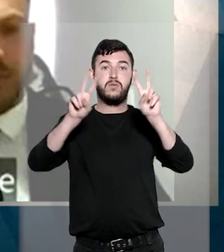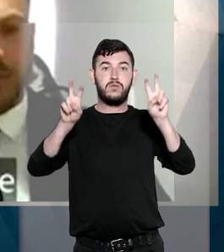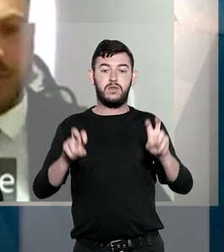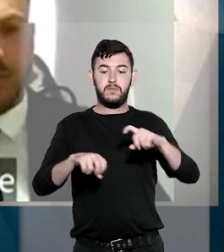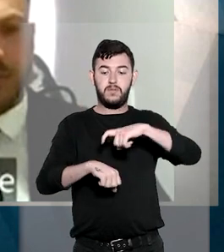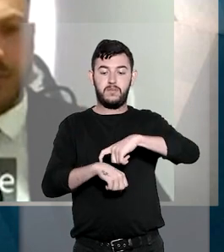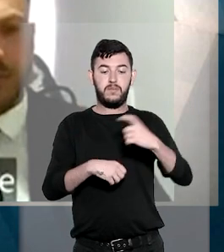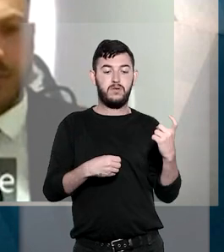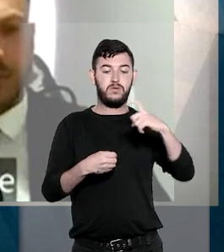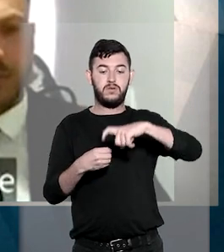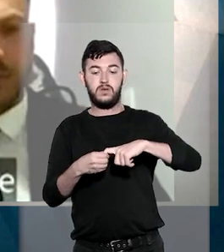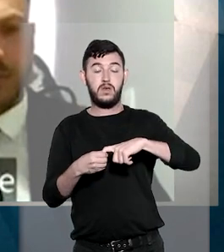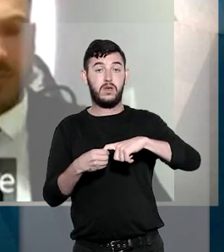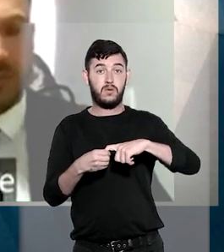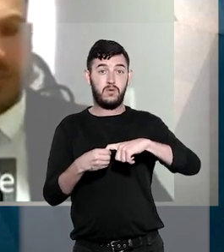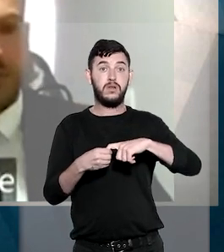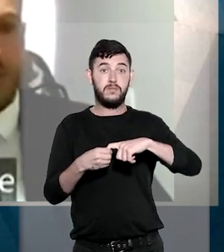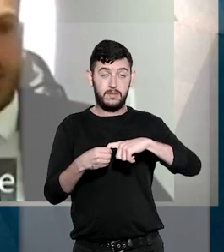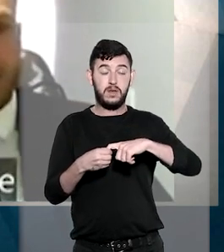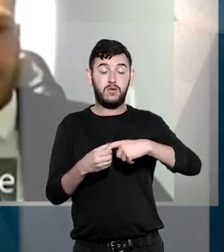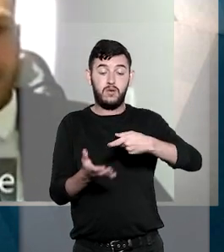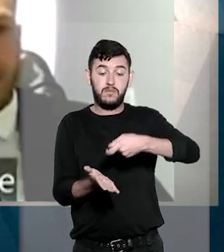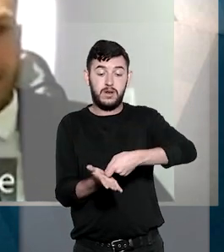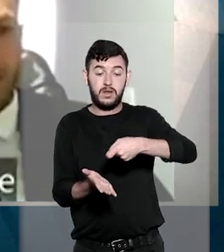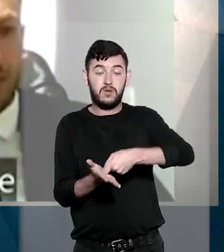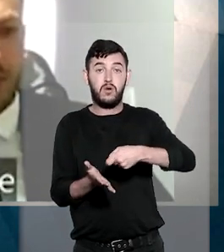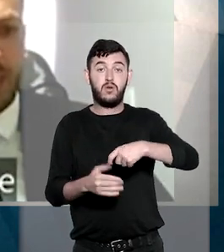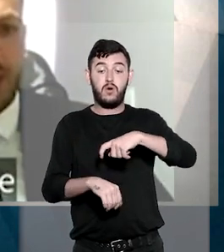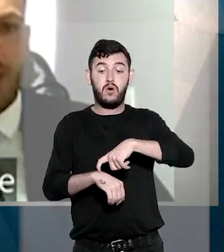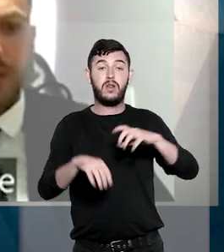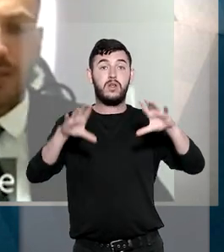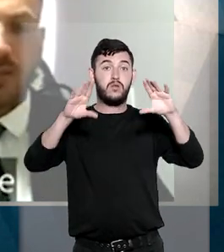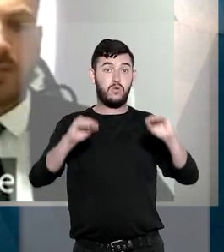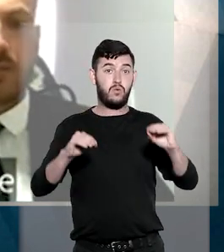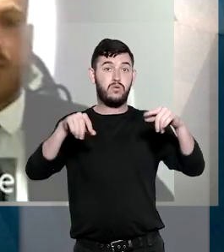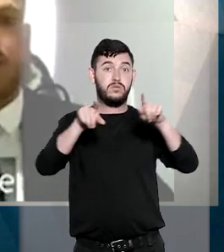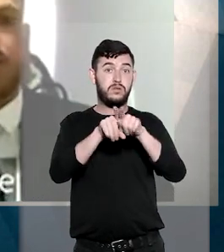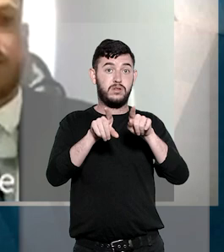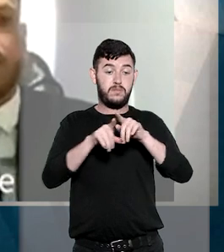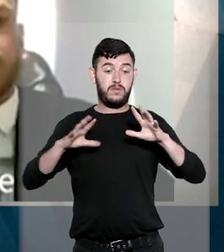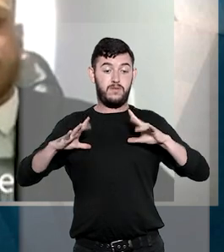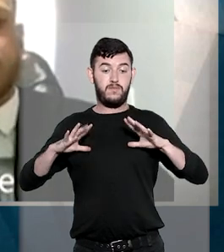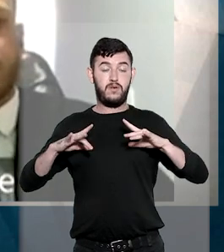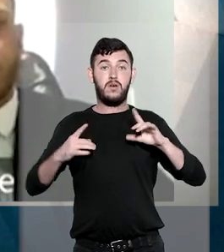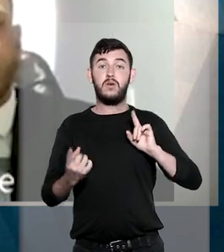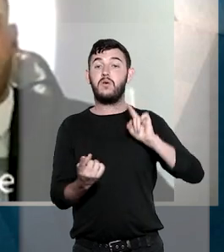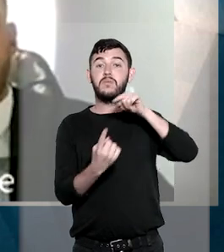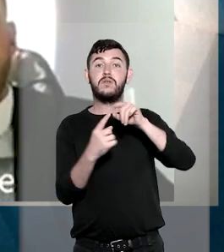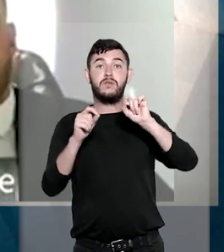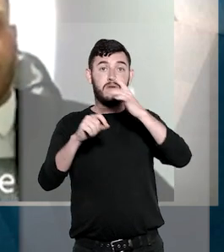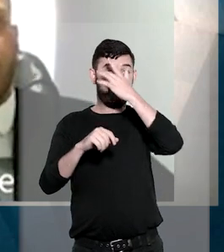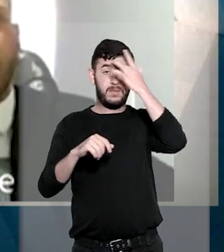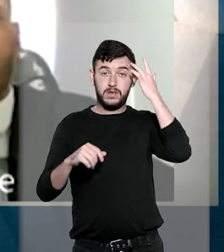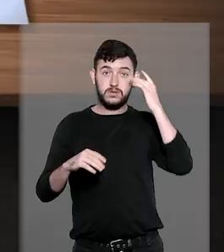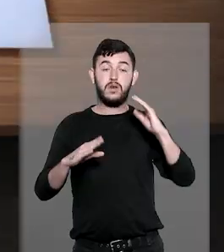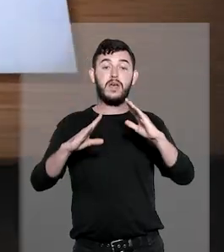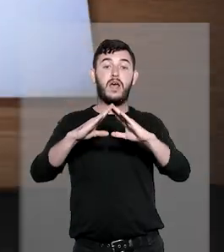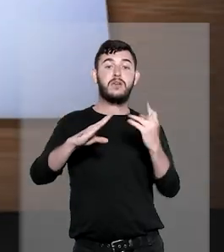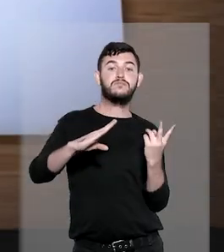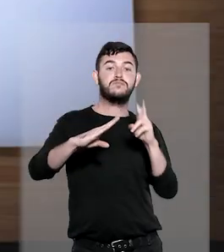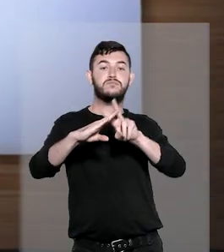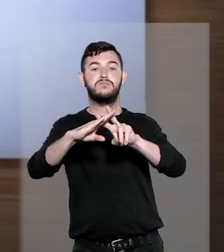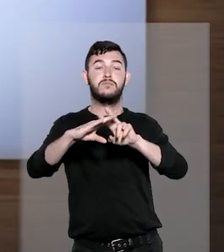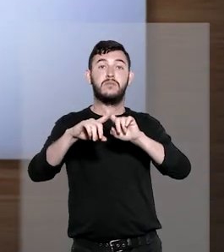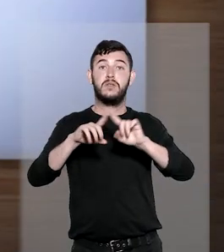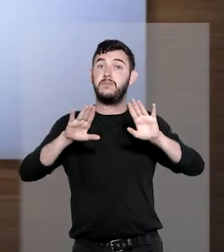período de recolhimento obrigatório noturno e nos dias de folga para fins de detração de pena privativa de liberdade. Na